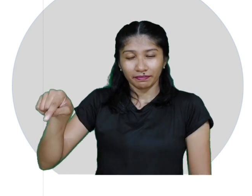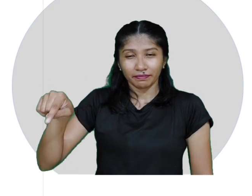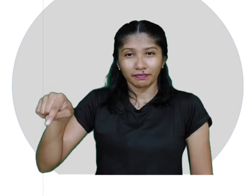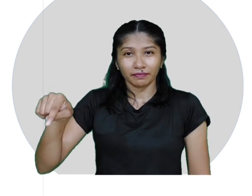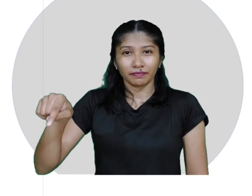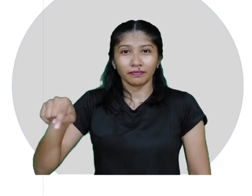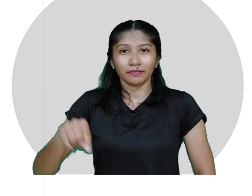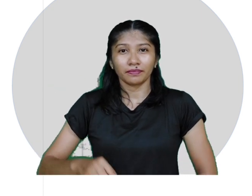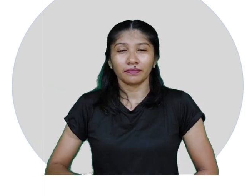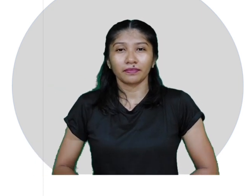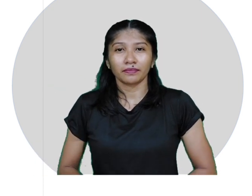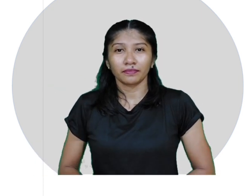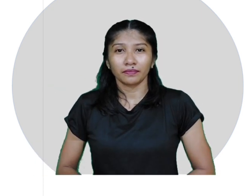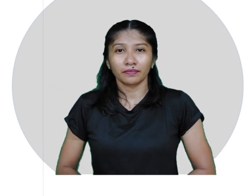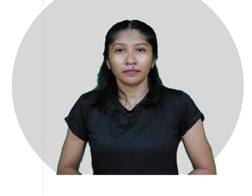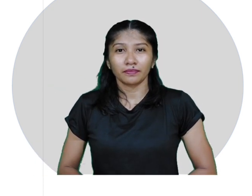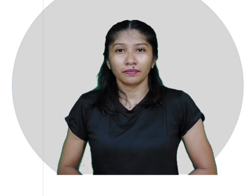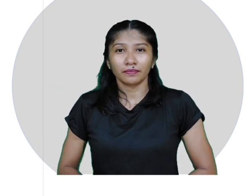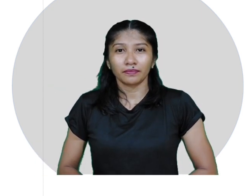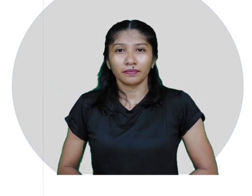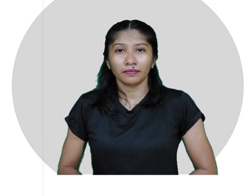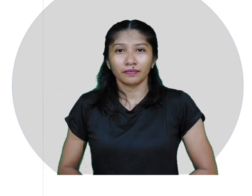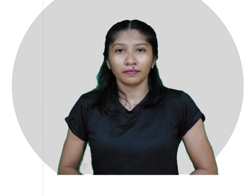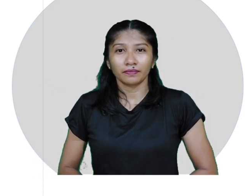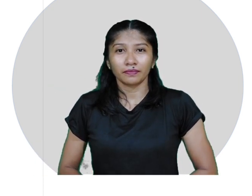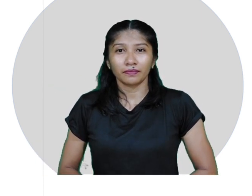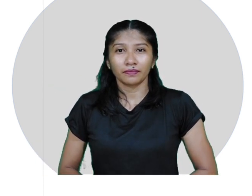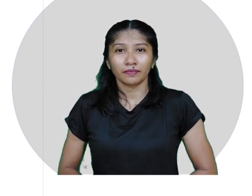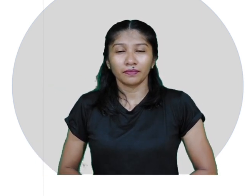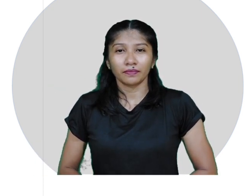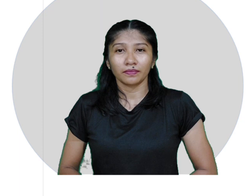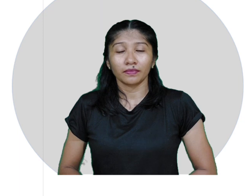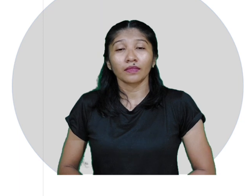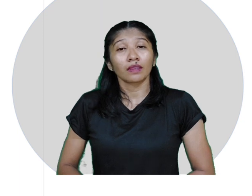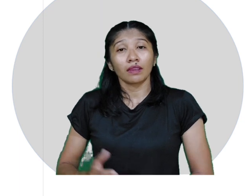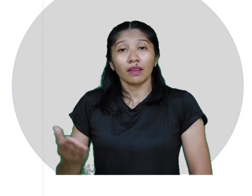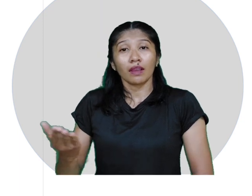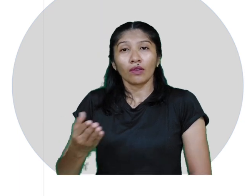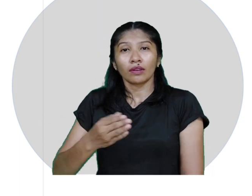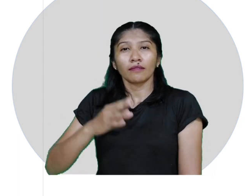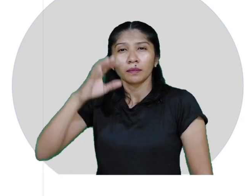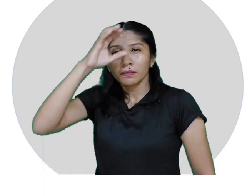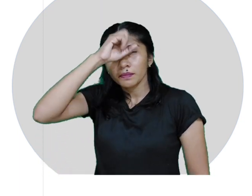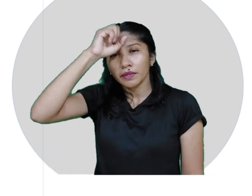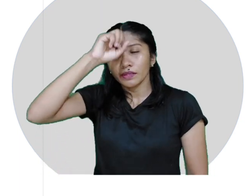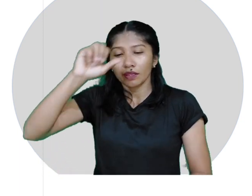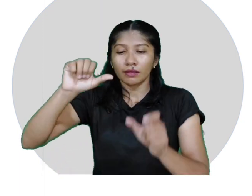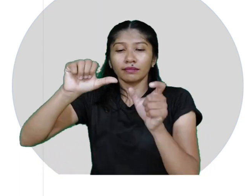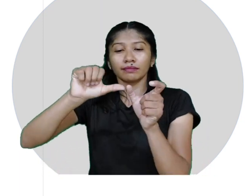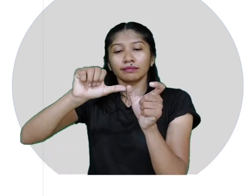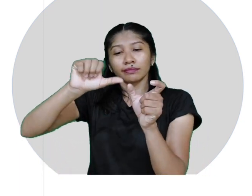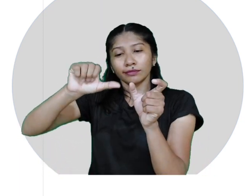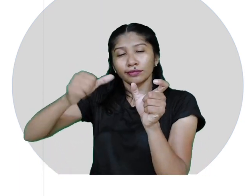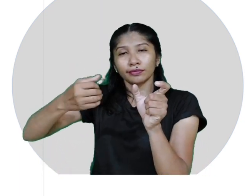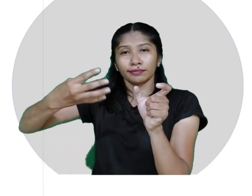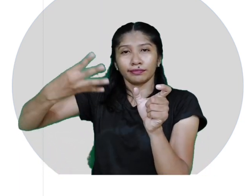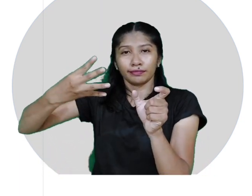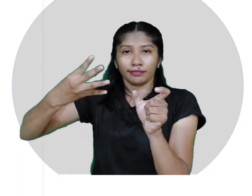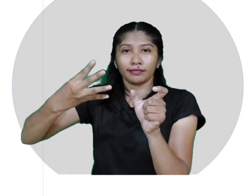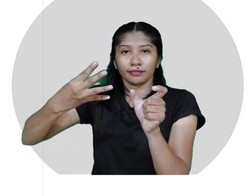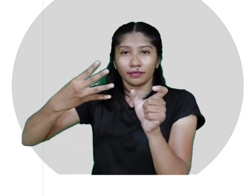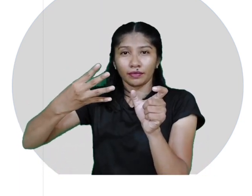significa chifre. Vamos conhecer as desinências que compõem a quarta declinação.